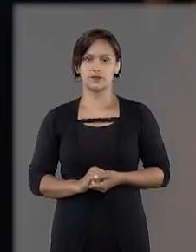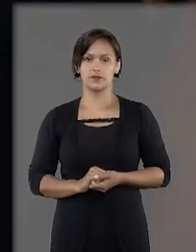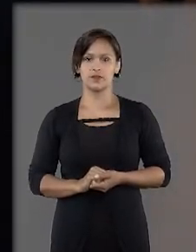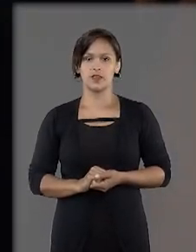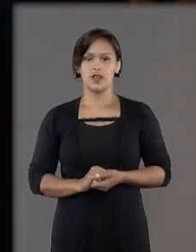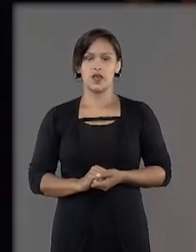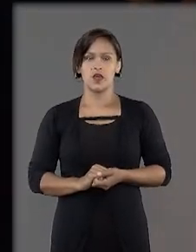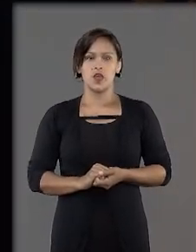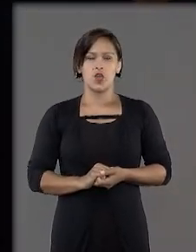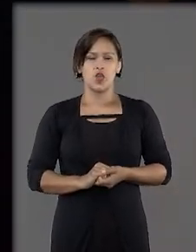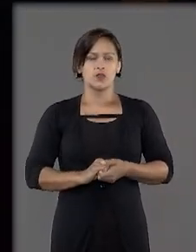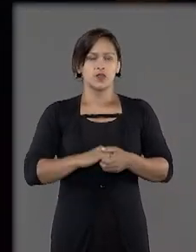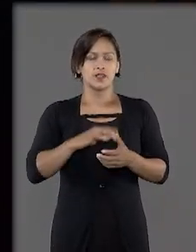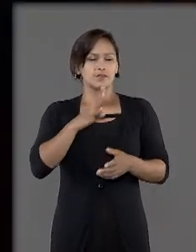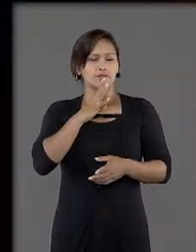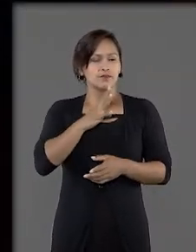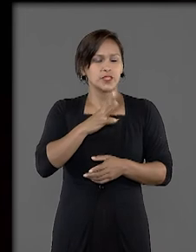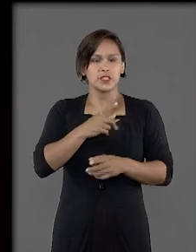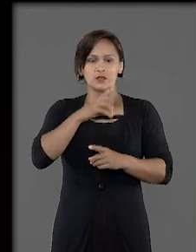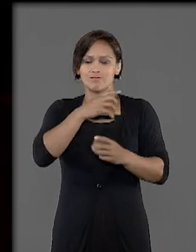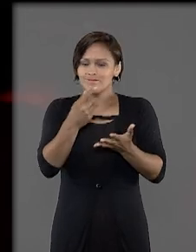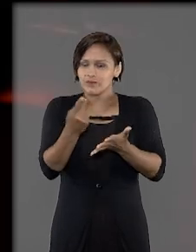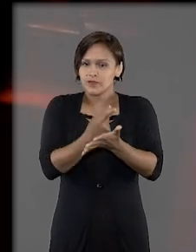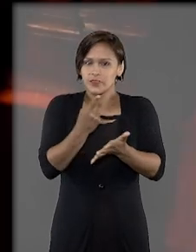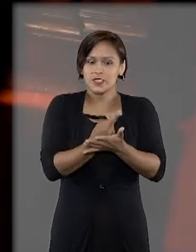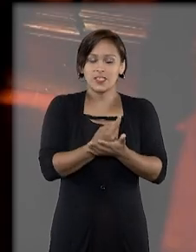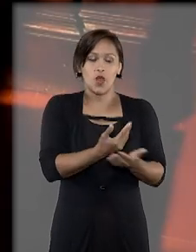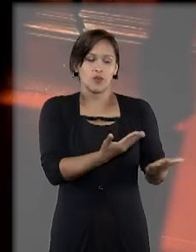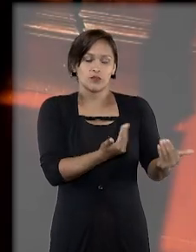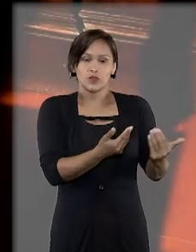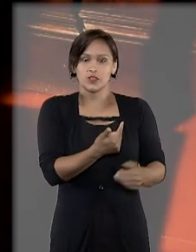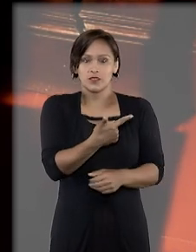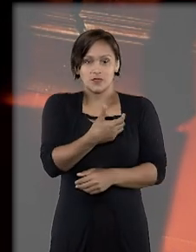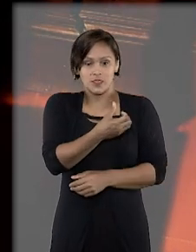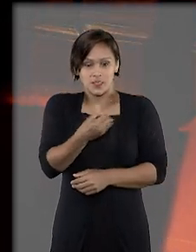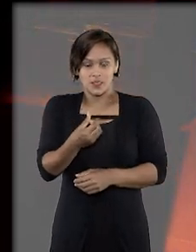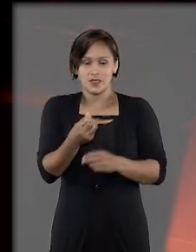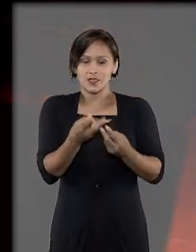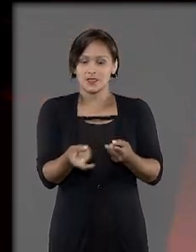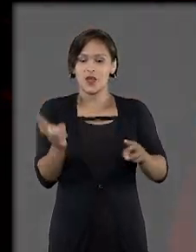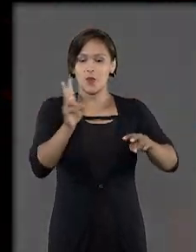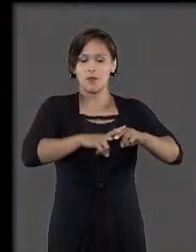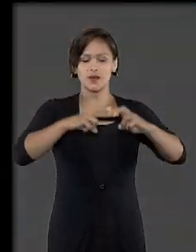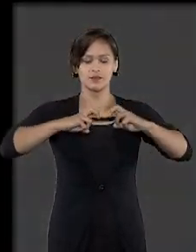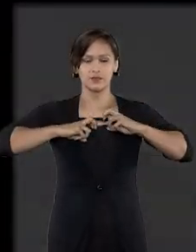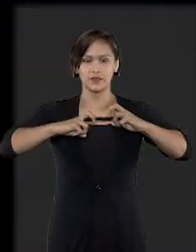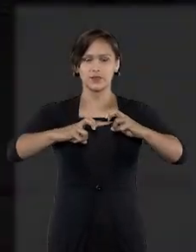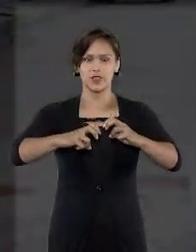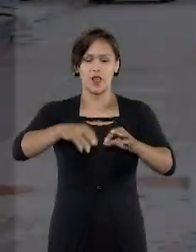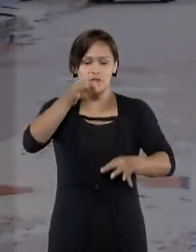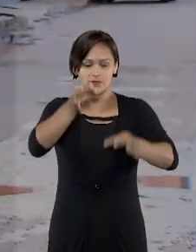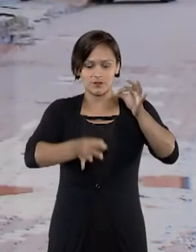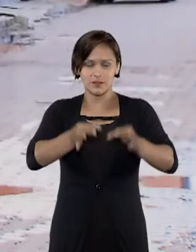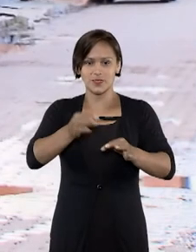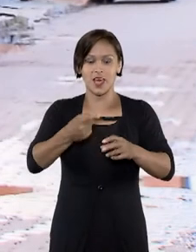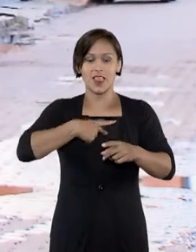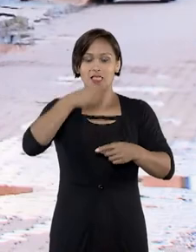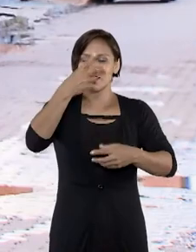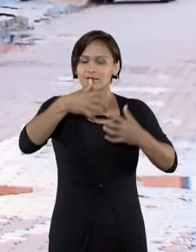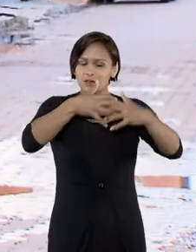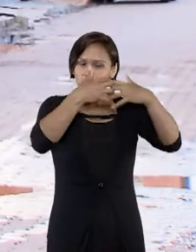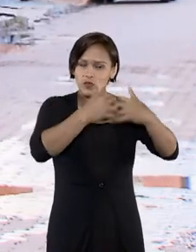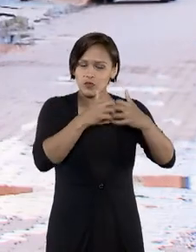Um reconhecimento errado levou o jovem de 26 anos ao banco dos réus. Lucas foi